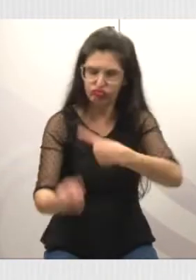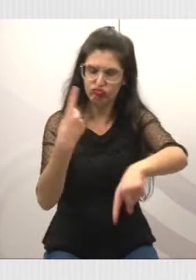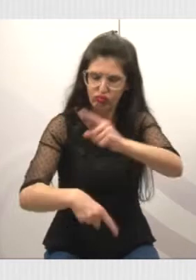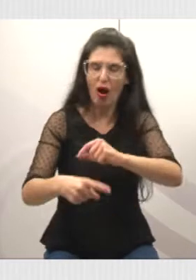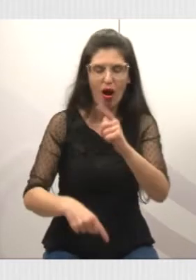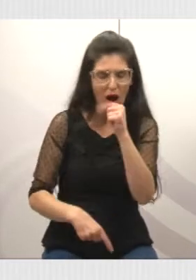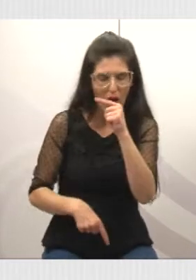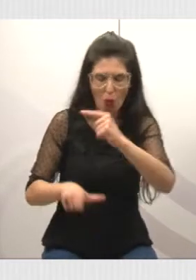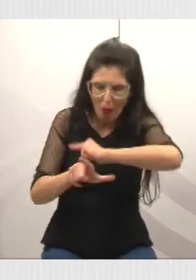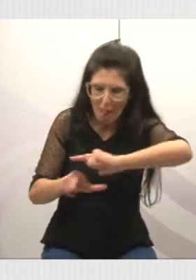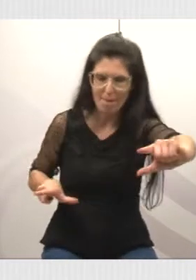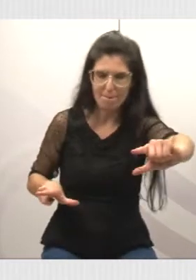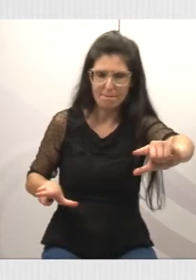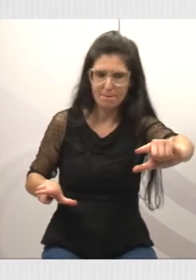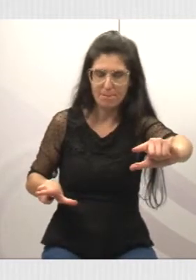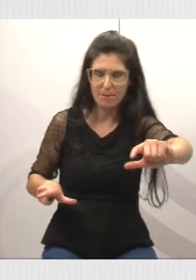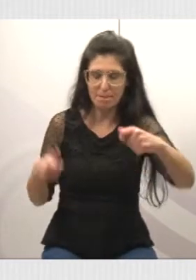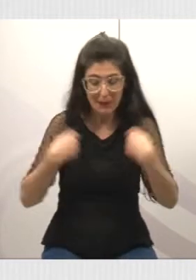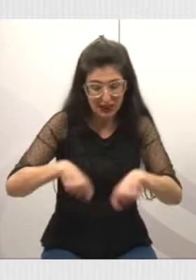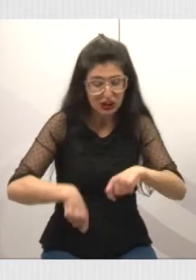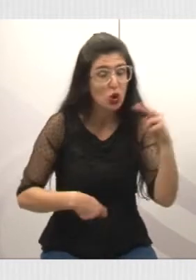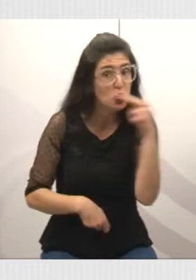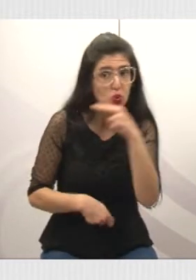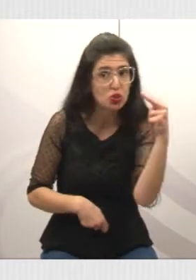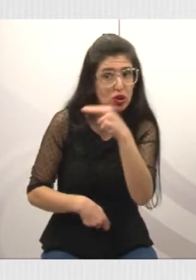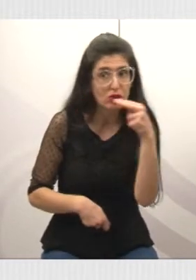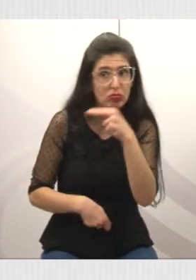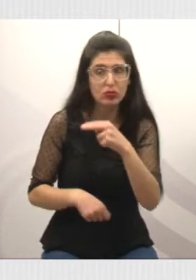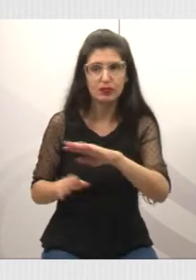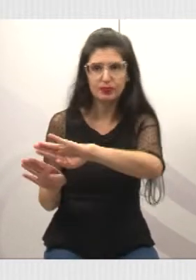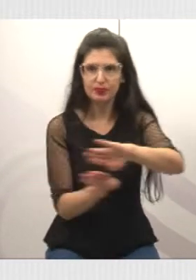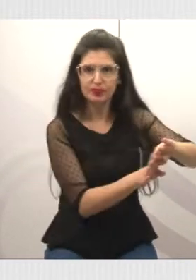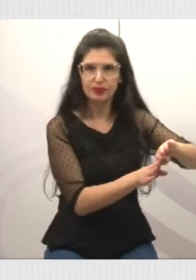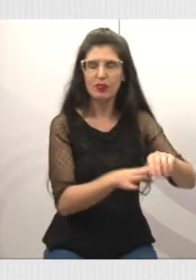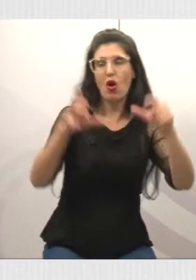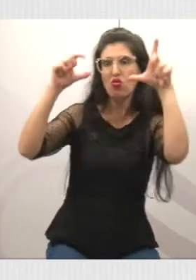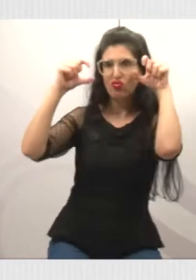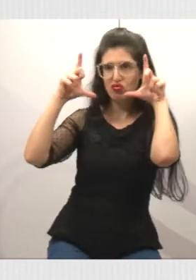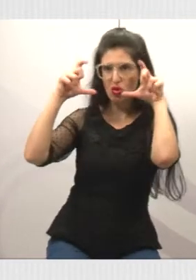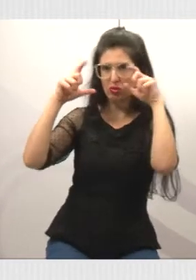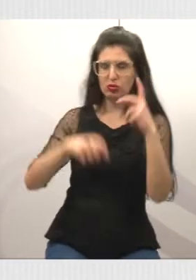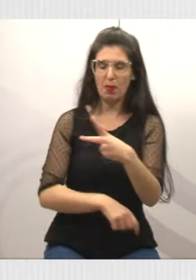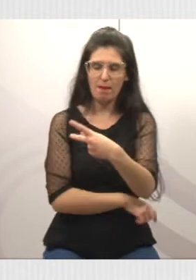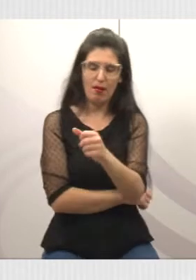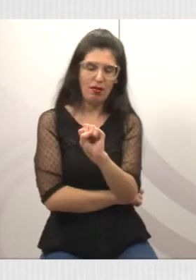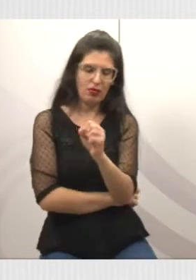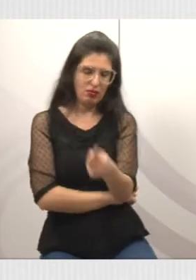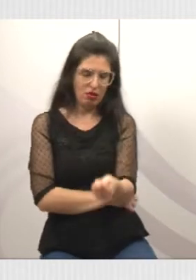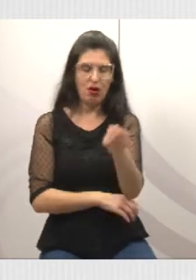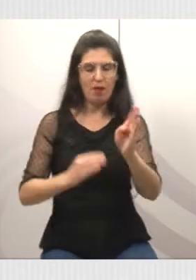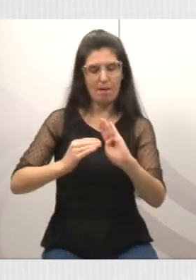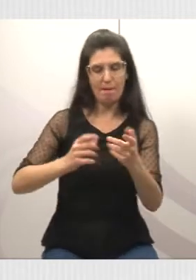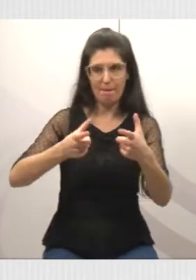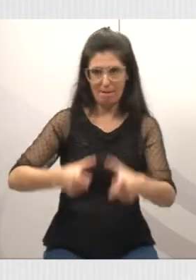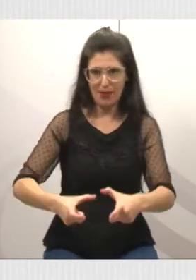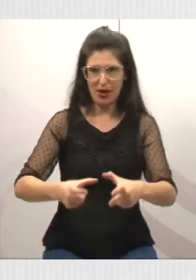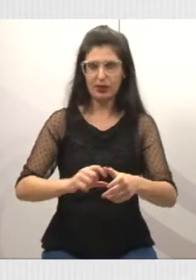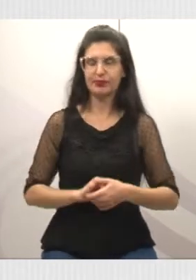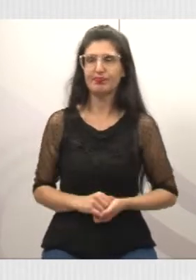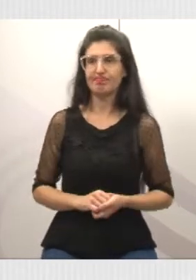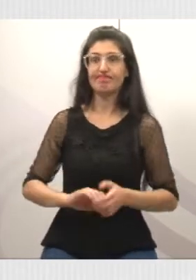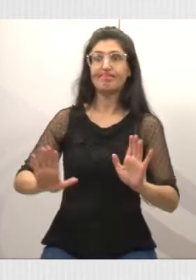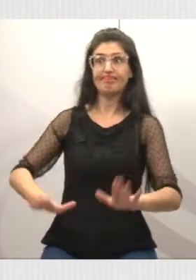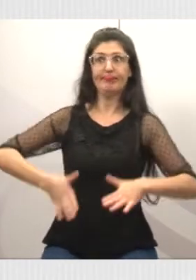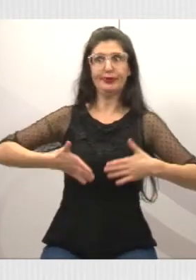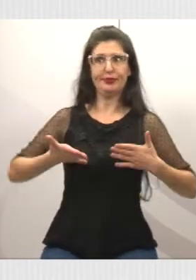Isso. Colocar as fotos aí do Parque Santo Antônio. E é uma nova realidade, viu?